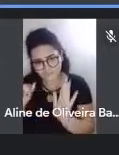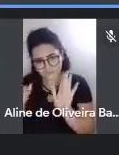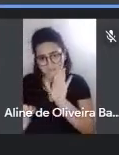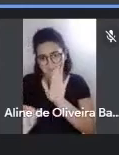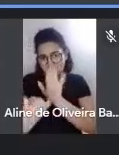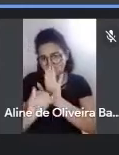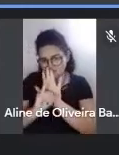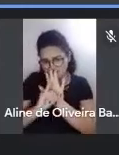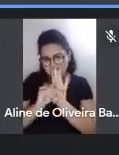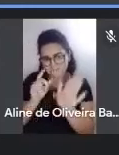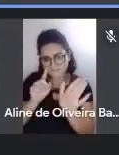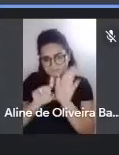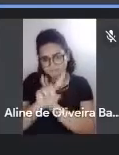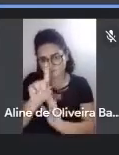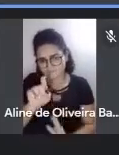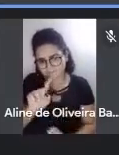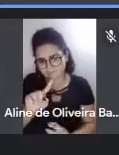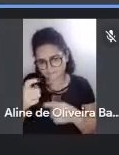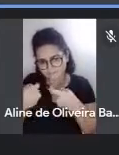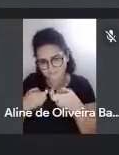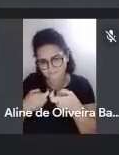Daquela guerra fatal